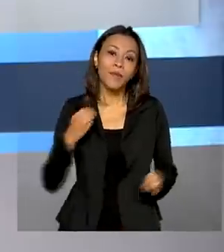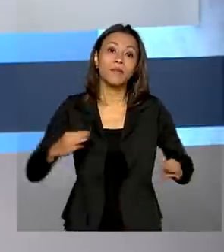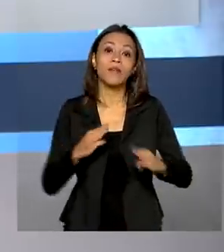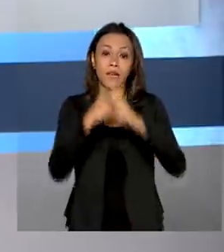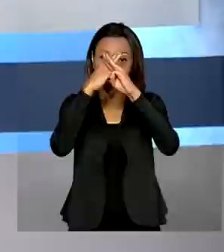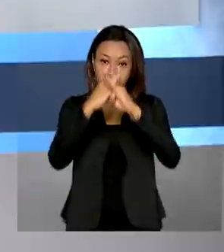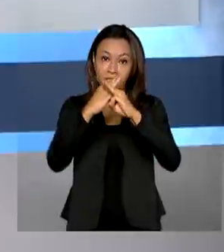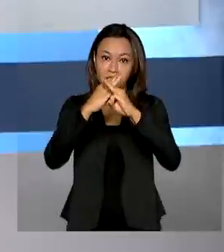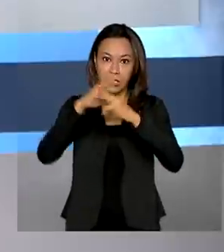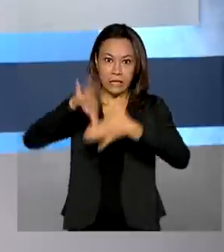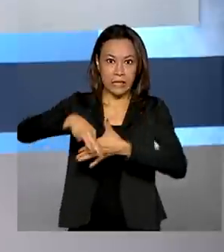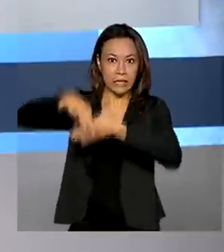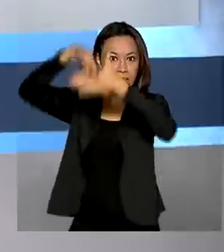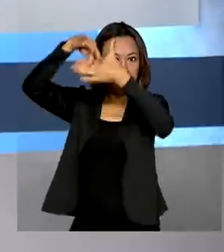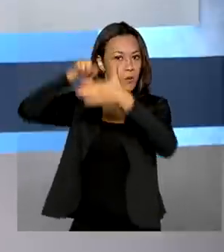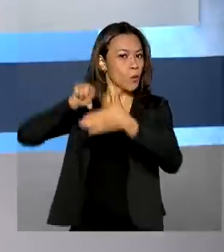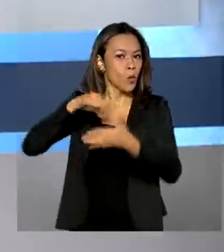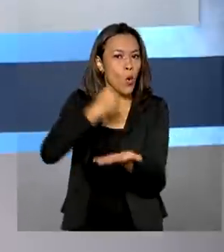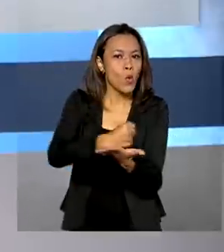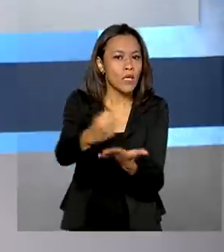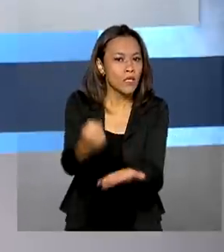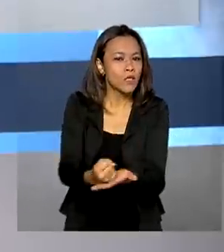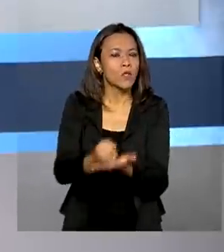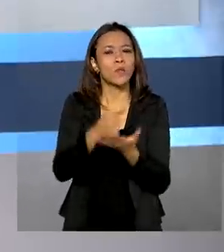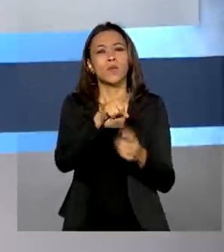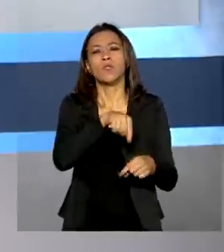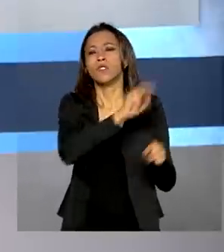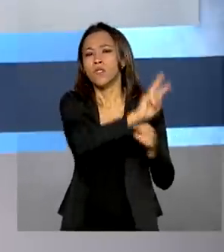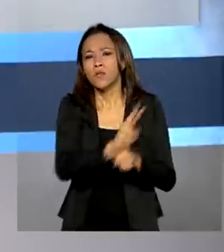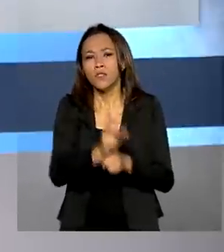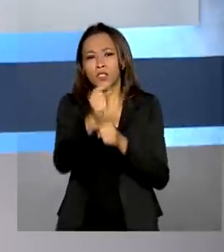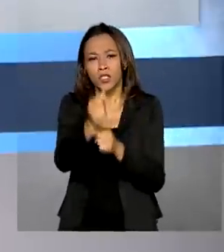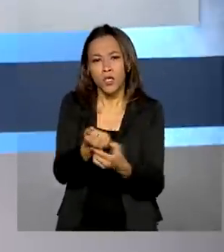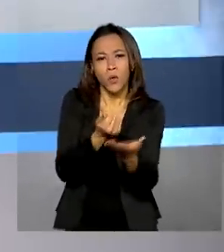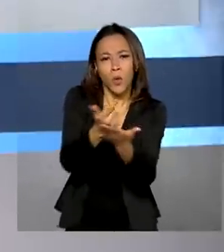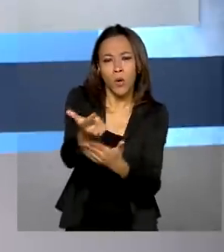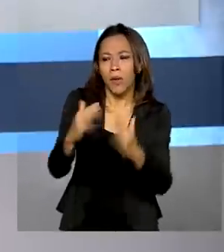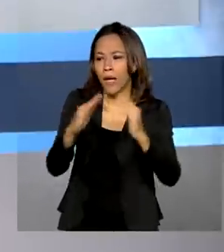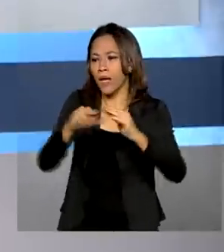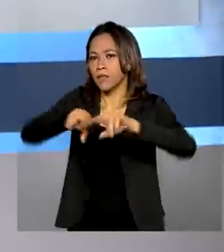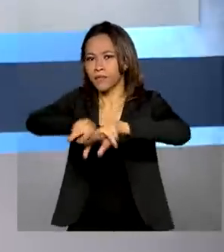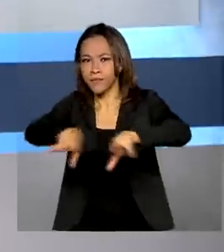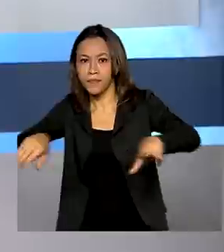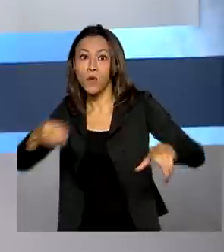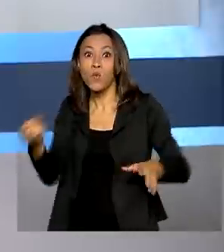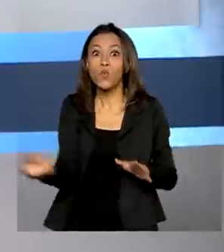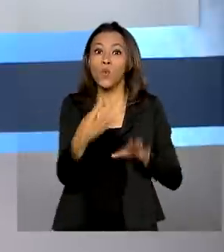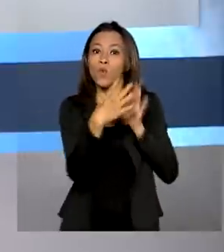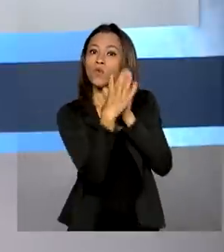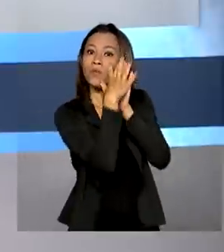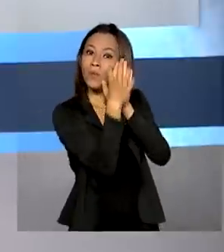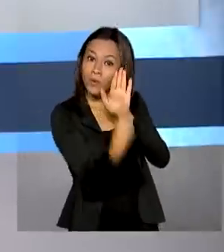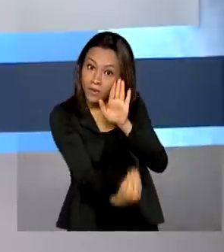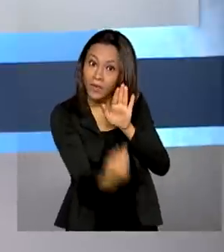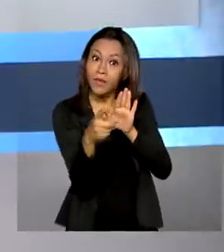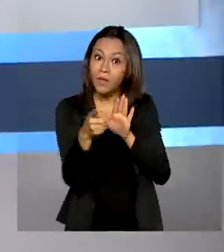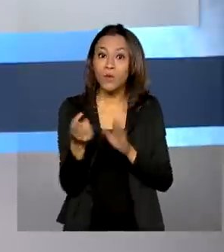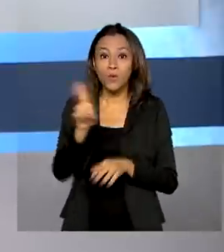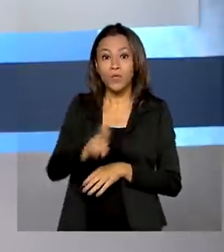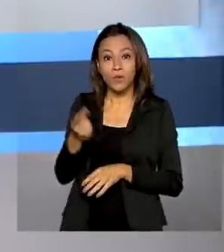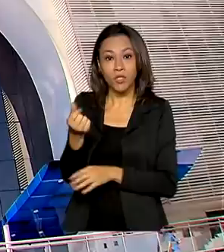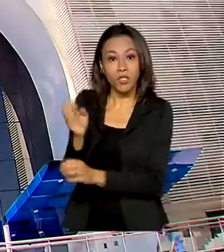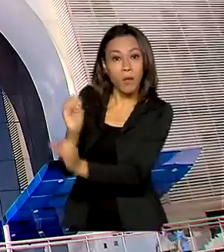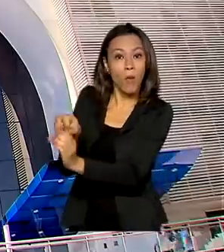Federal, líder nas contratações de crédito imobiliário, lançou uma nova modalidade de financiamento com recursos da poupança.